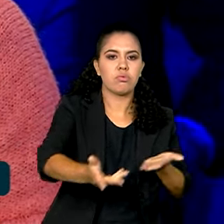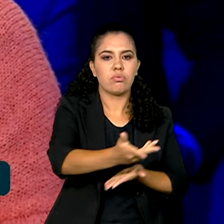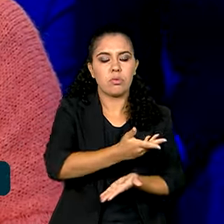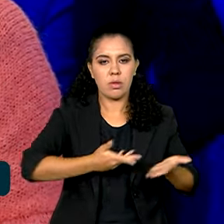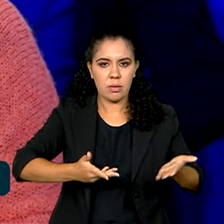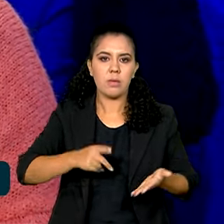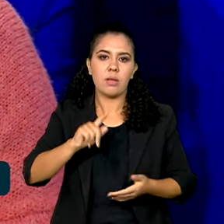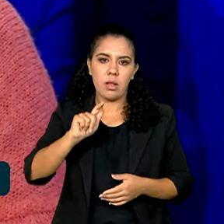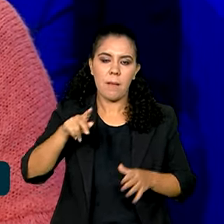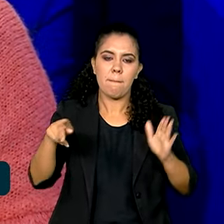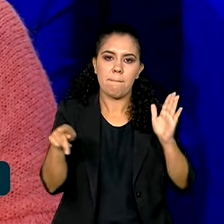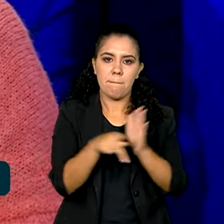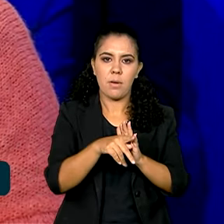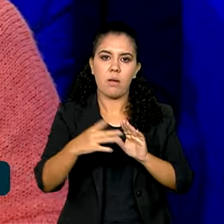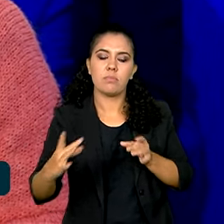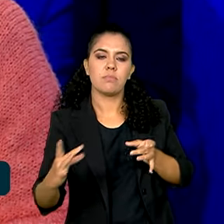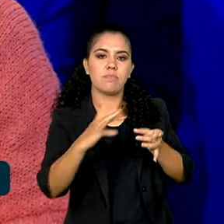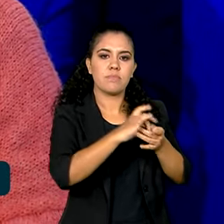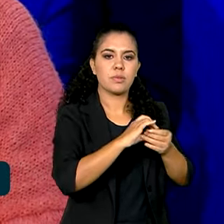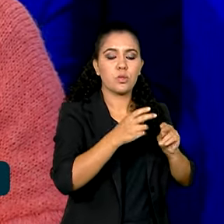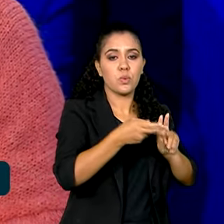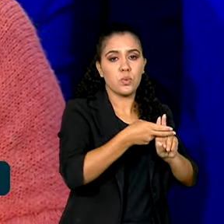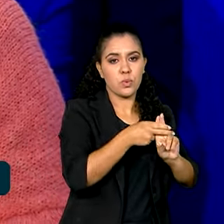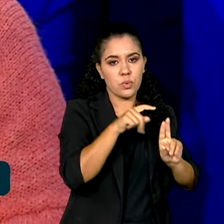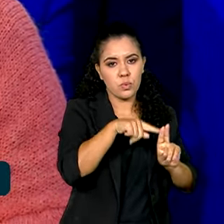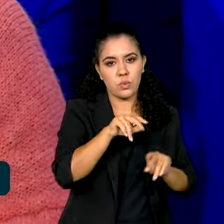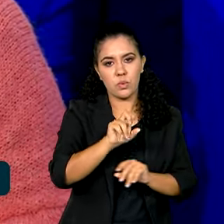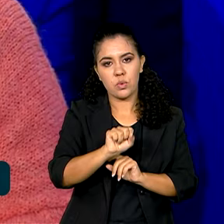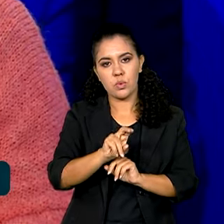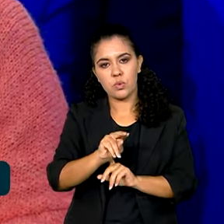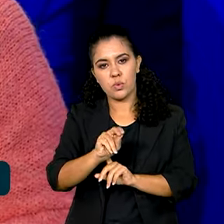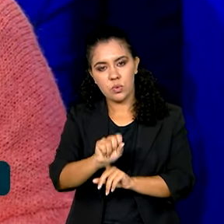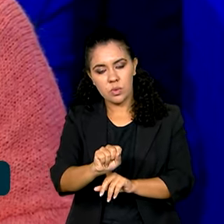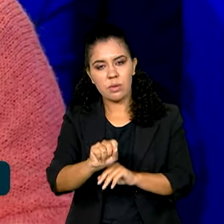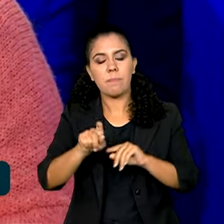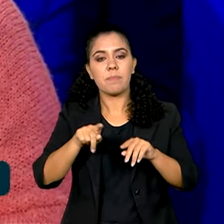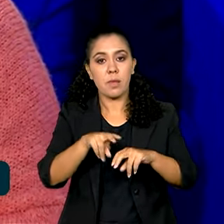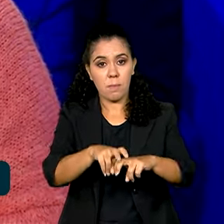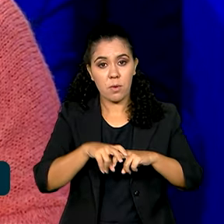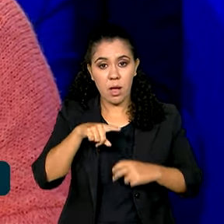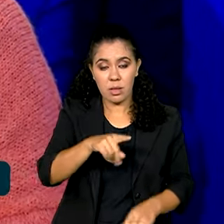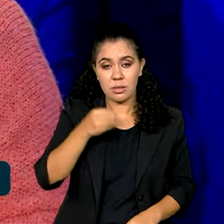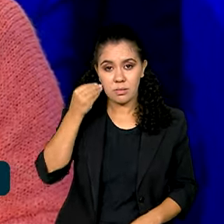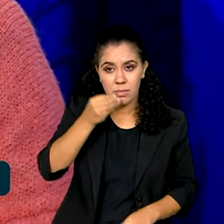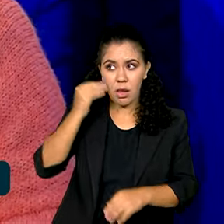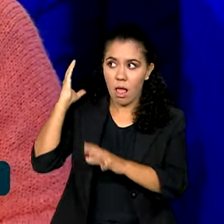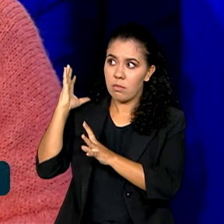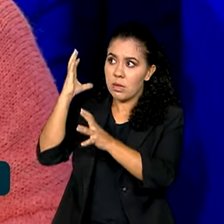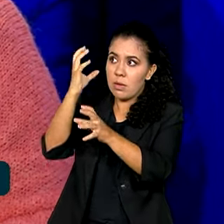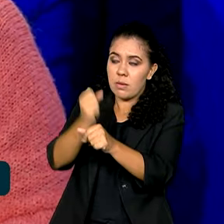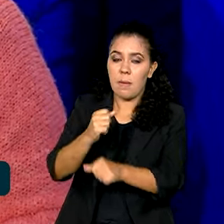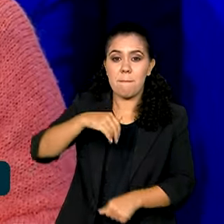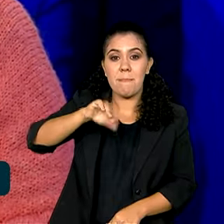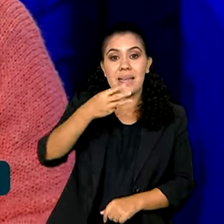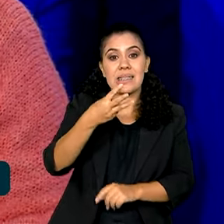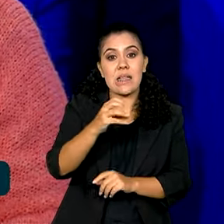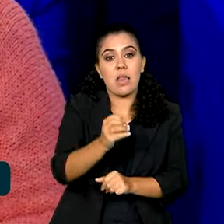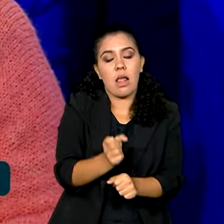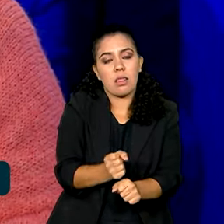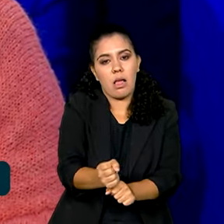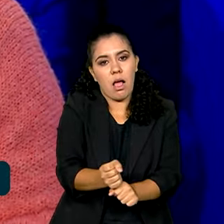integrante do sistema único de saúde. E essa experiência histórica de mais de 30 anos,